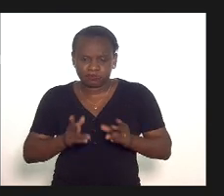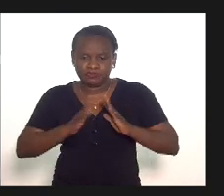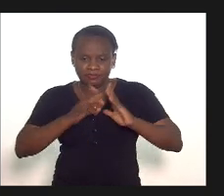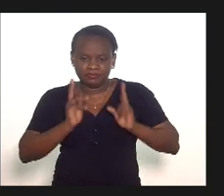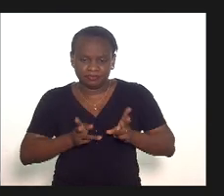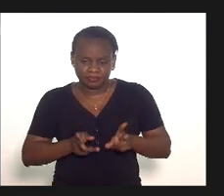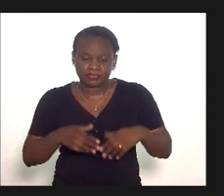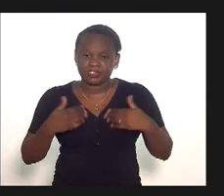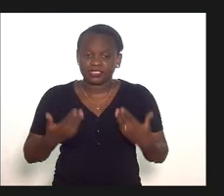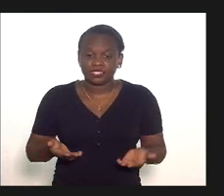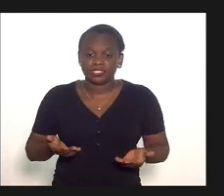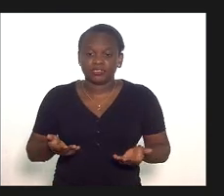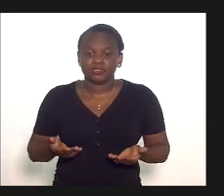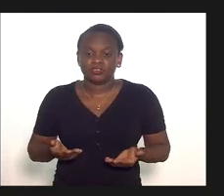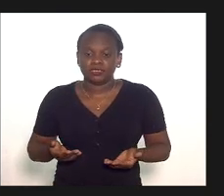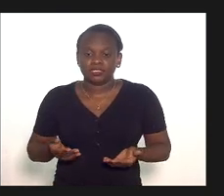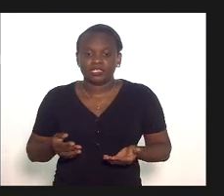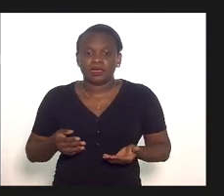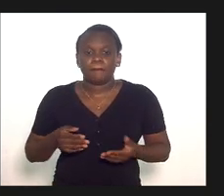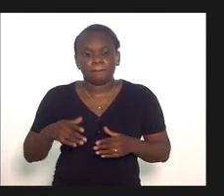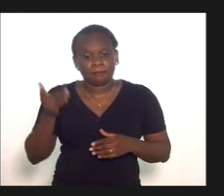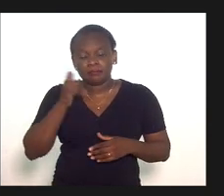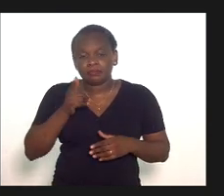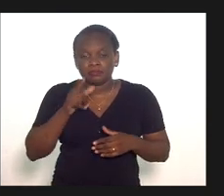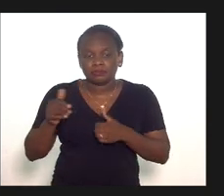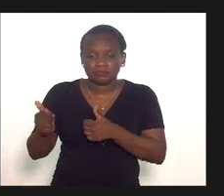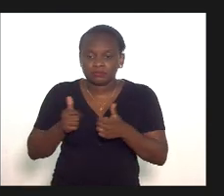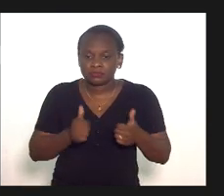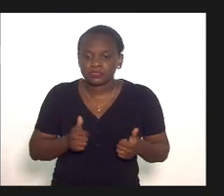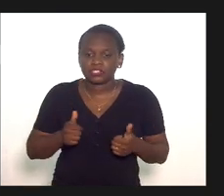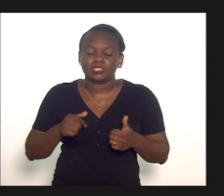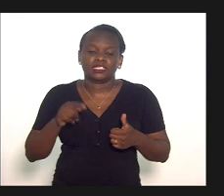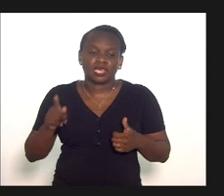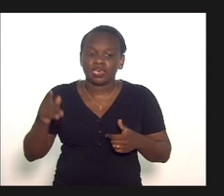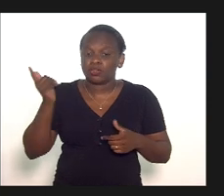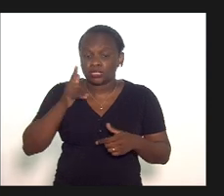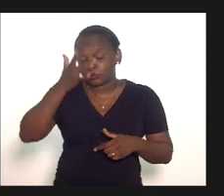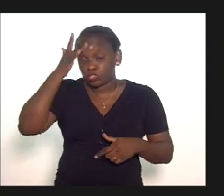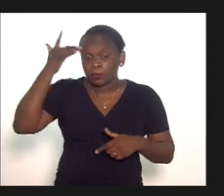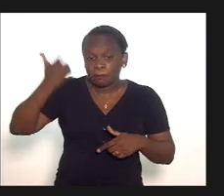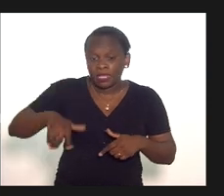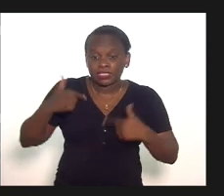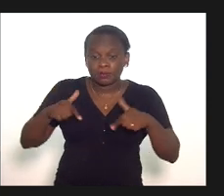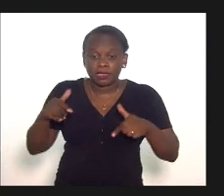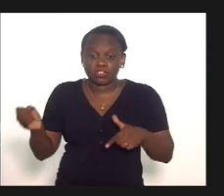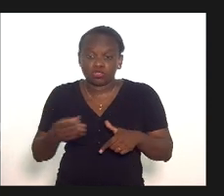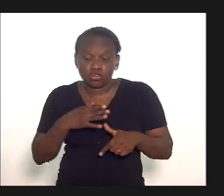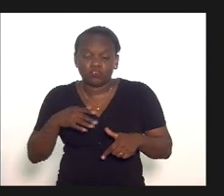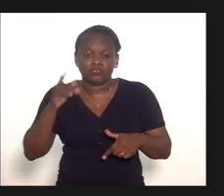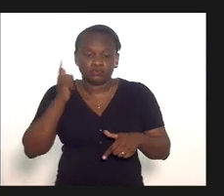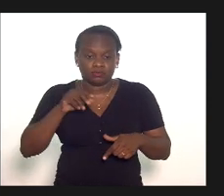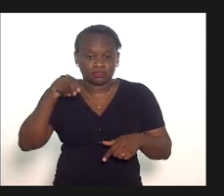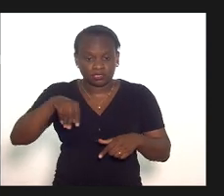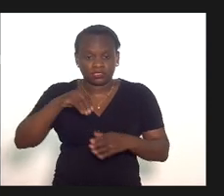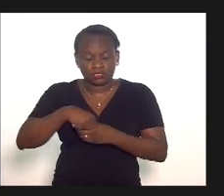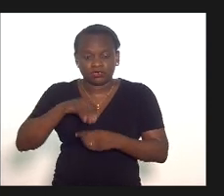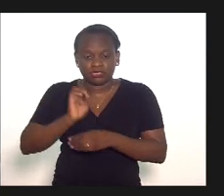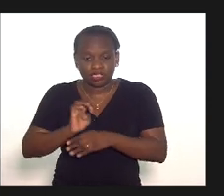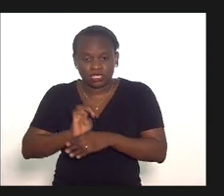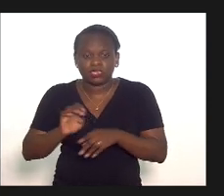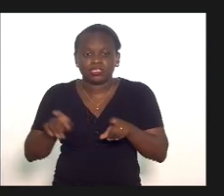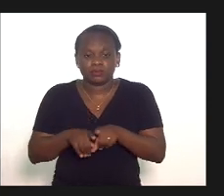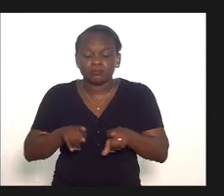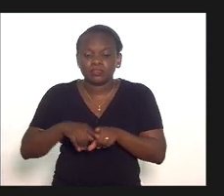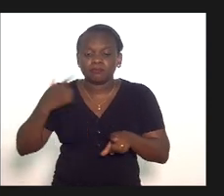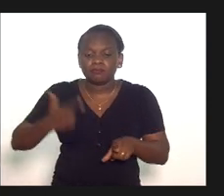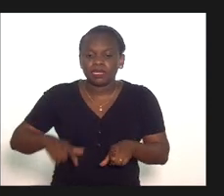acaba que sendo bem sucedida na área são gerações de empregos que acabam gerando aqui dentro do Estado e mais